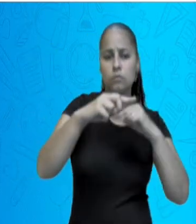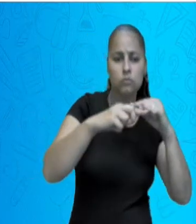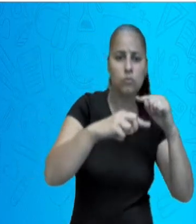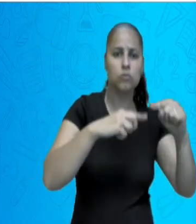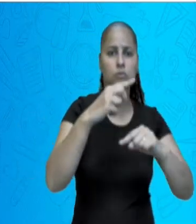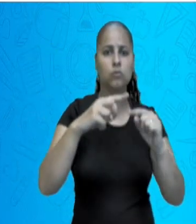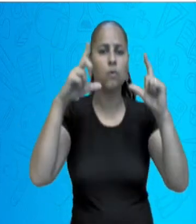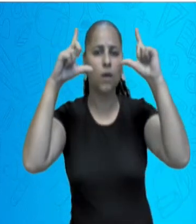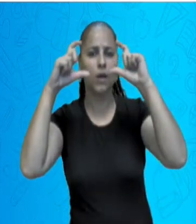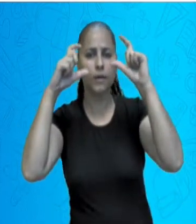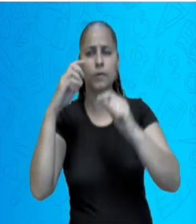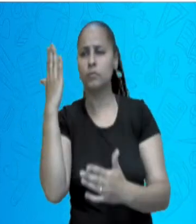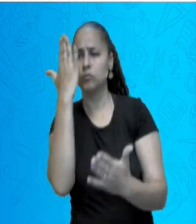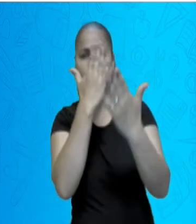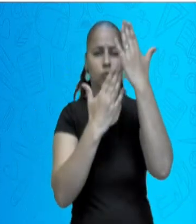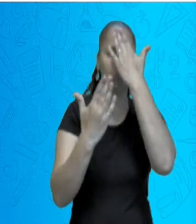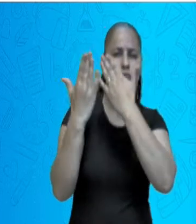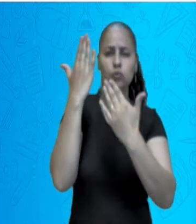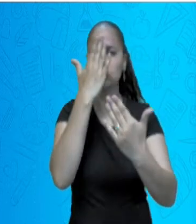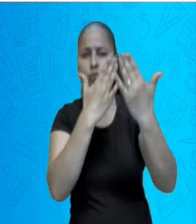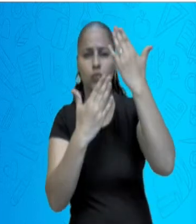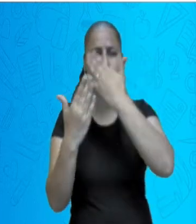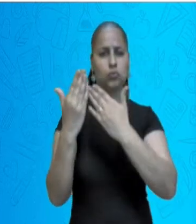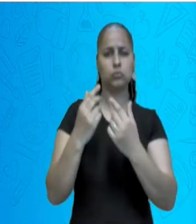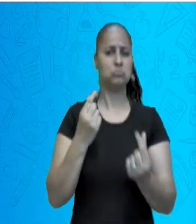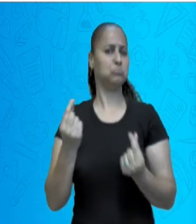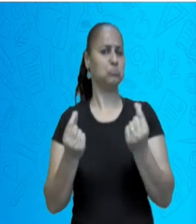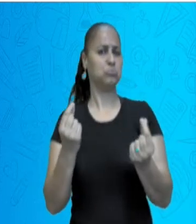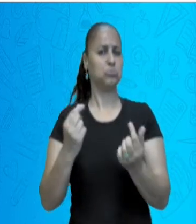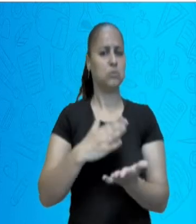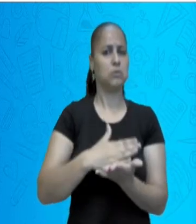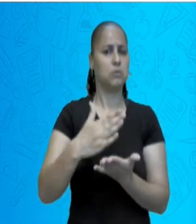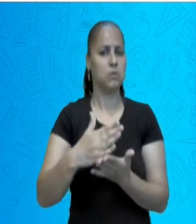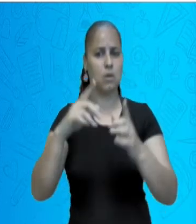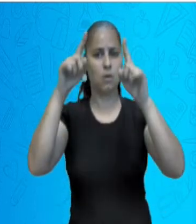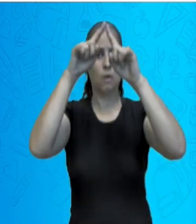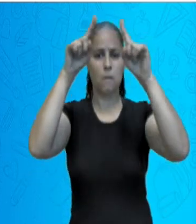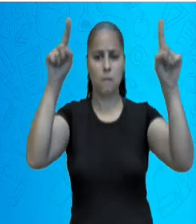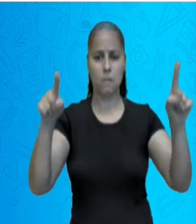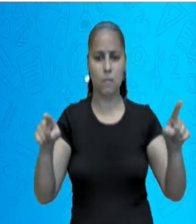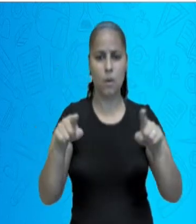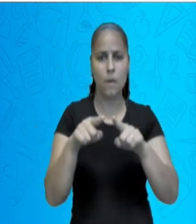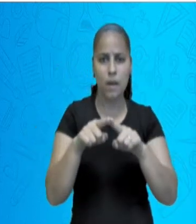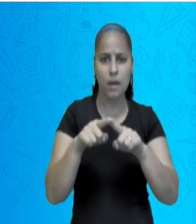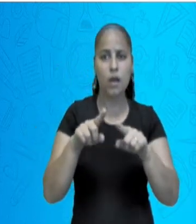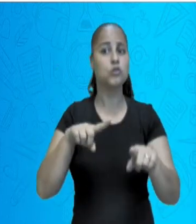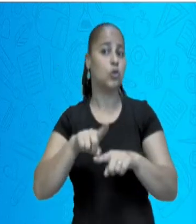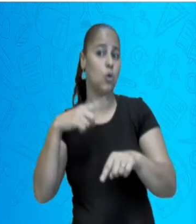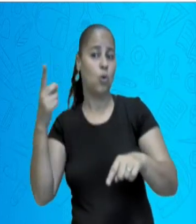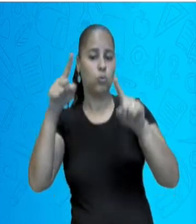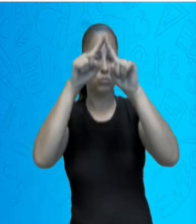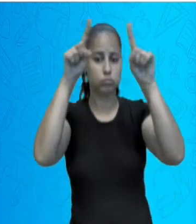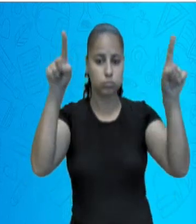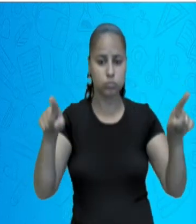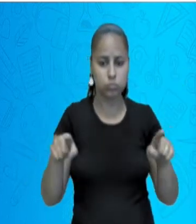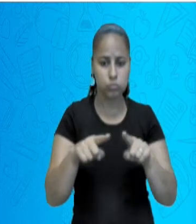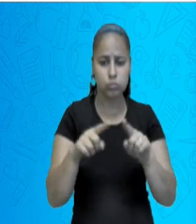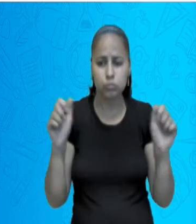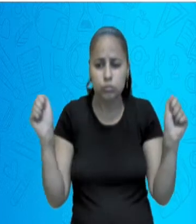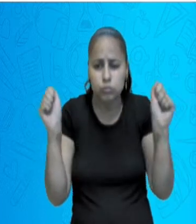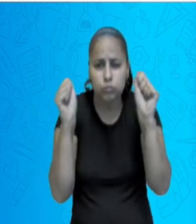escura, prestem atenção, que é nada mais, nada menos, do que uma caixa, ou um quarto, ou algo do tipo totalmente